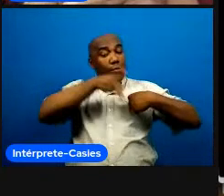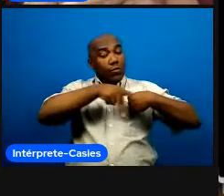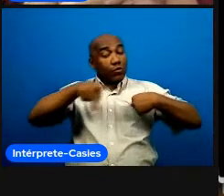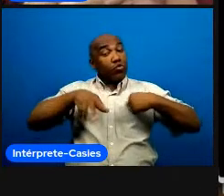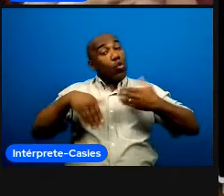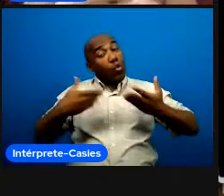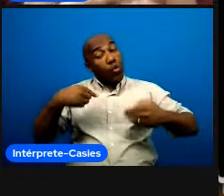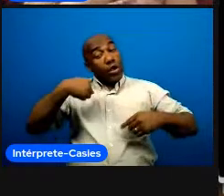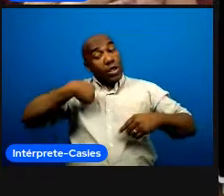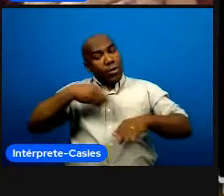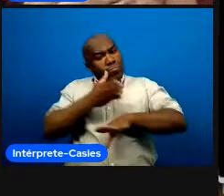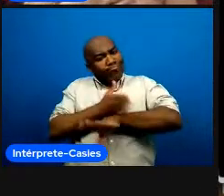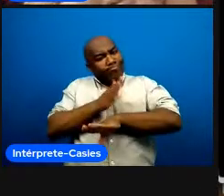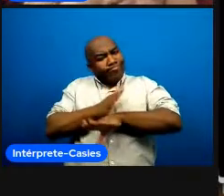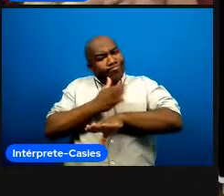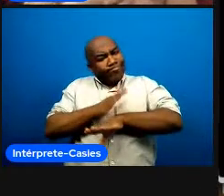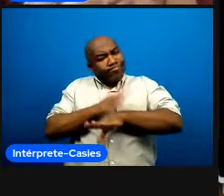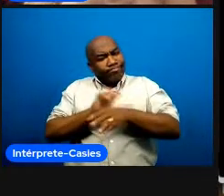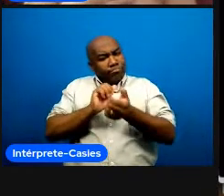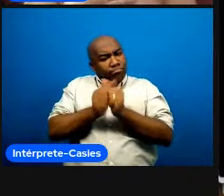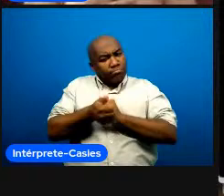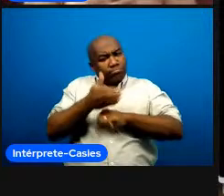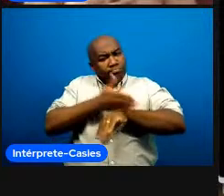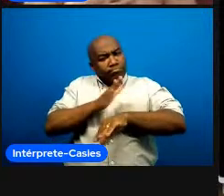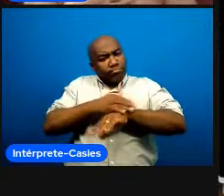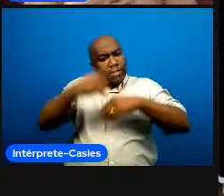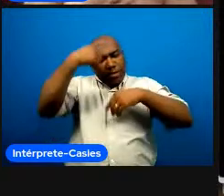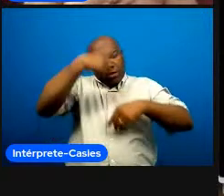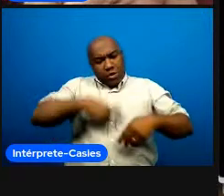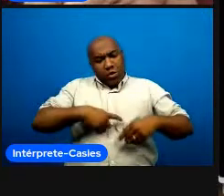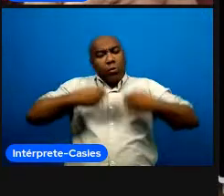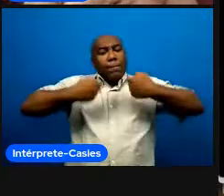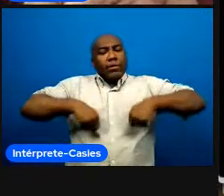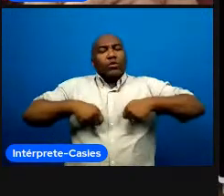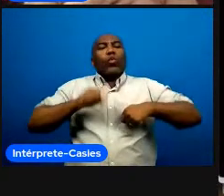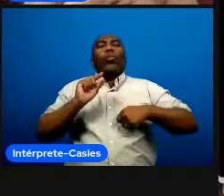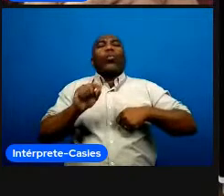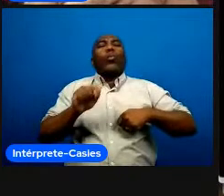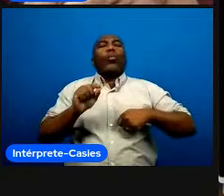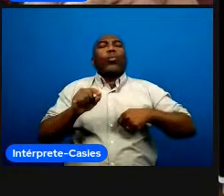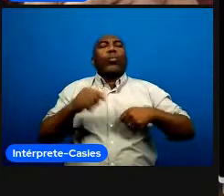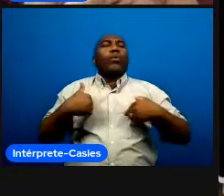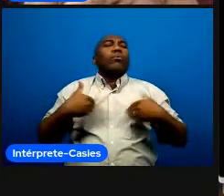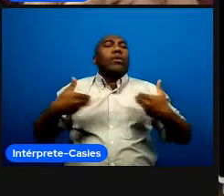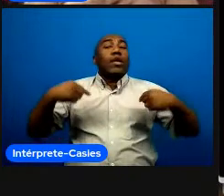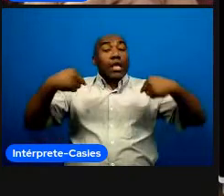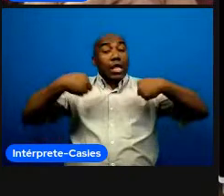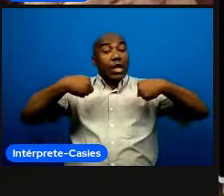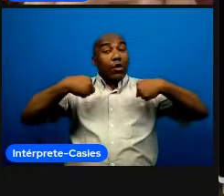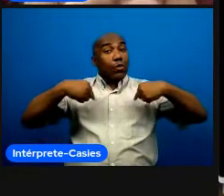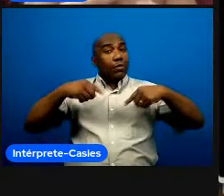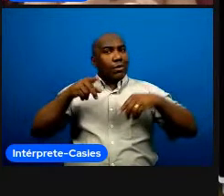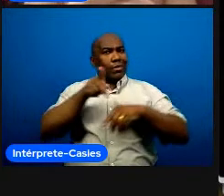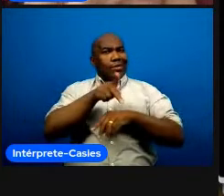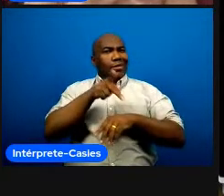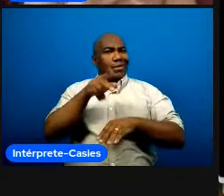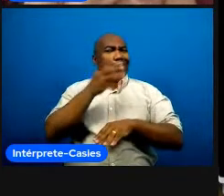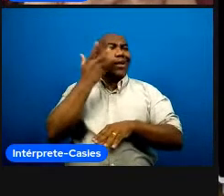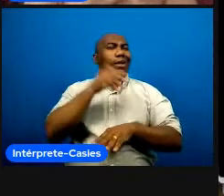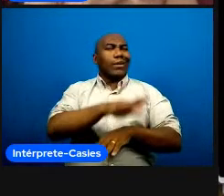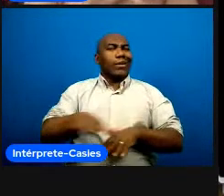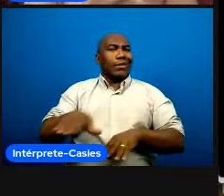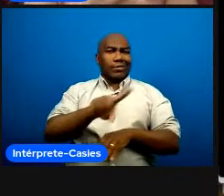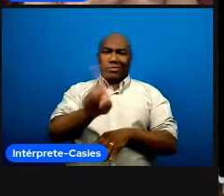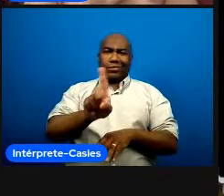treinadora como professor ou como professora que tipo de competência né pessoal profissional eu preciso